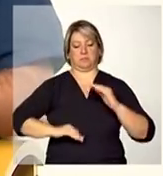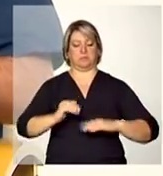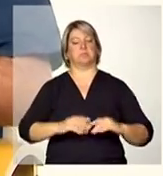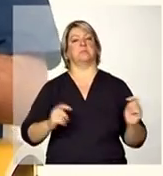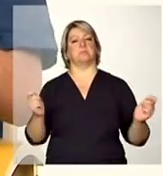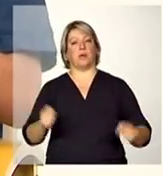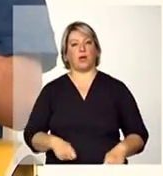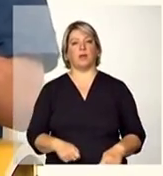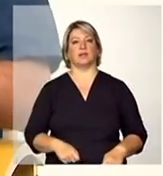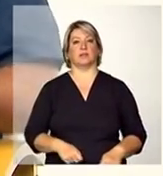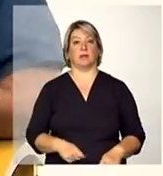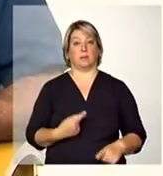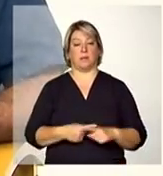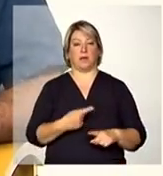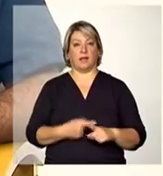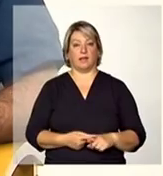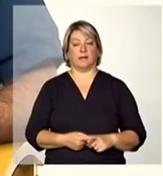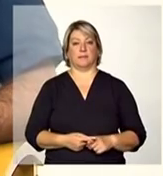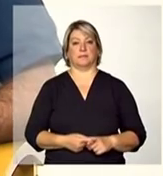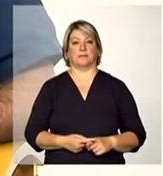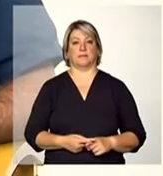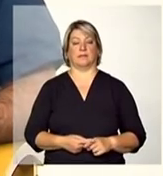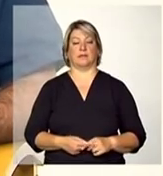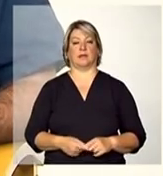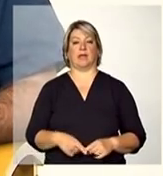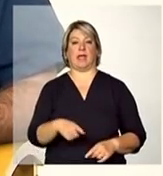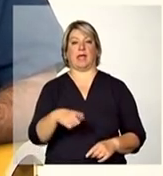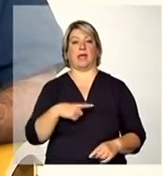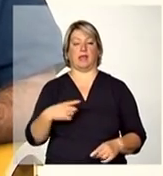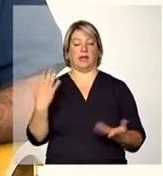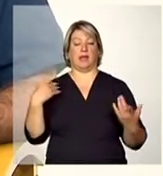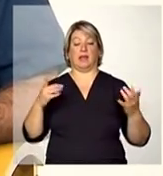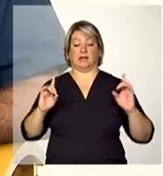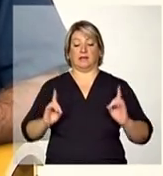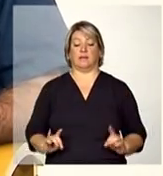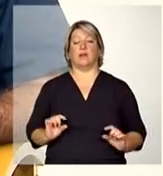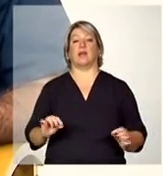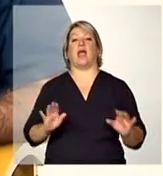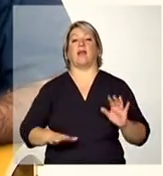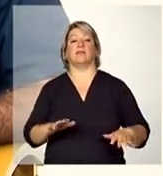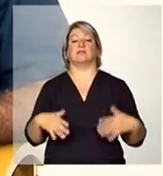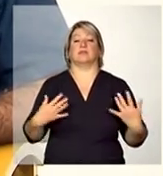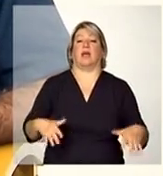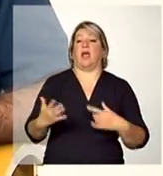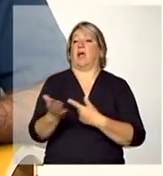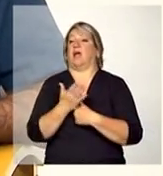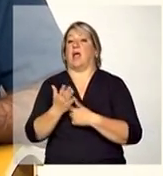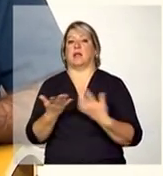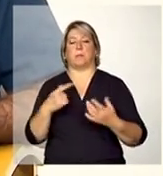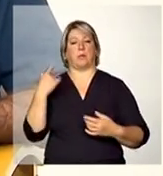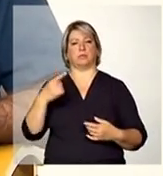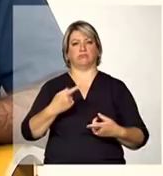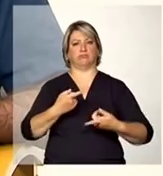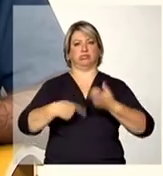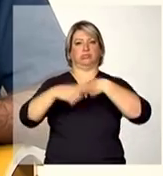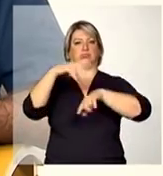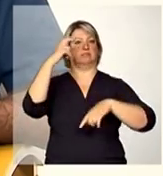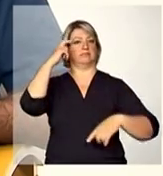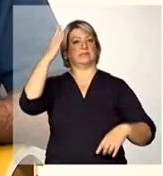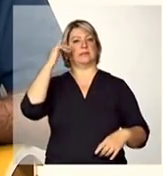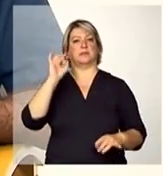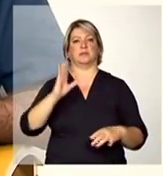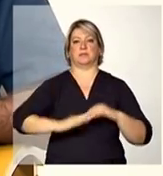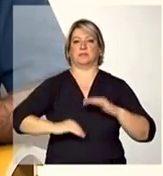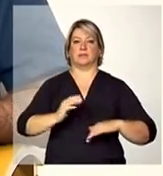a partir do momento que ela sai de ser número e passa a ser um indivíduo ela vai progressivamente conquistando essa autonomia